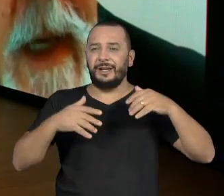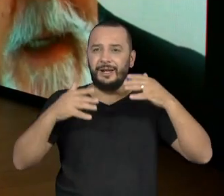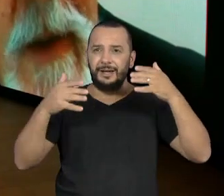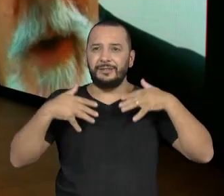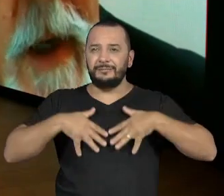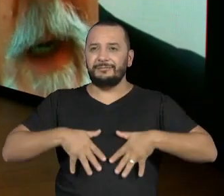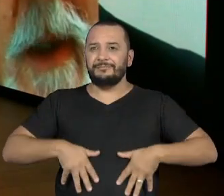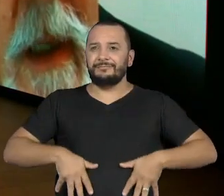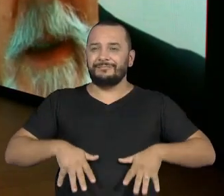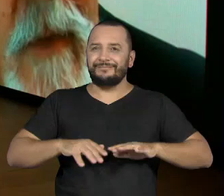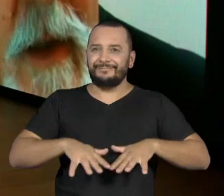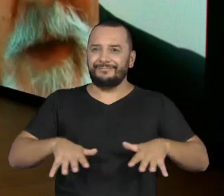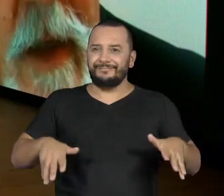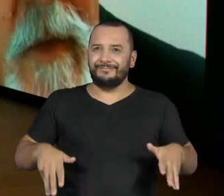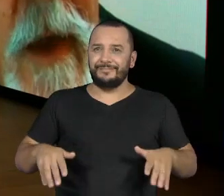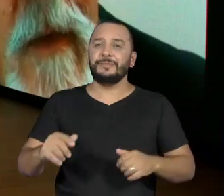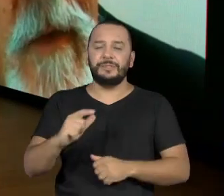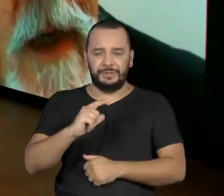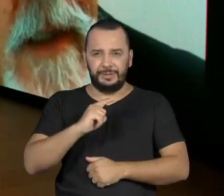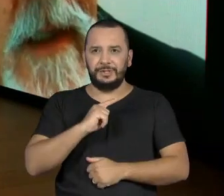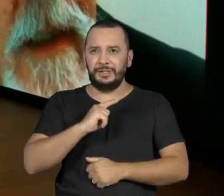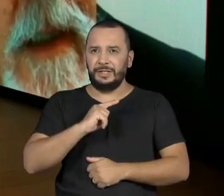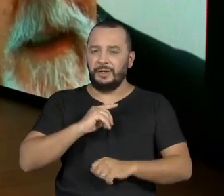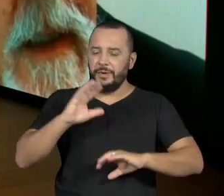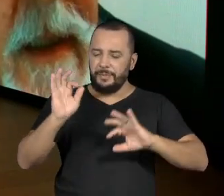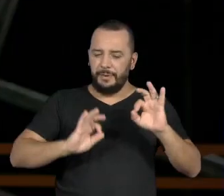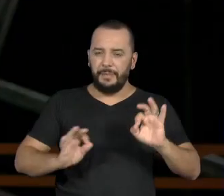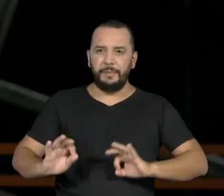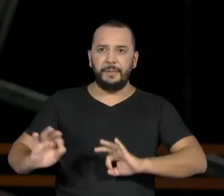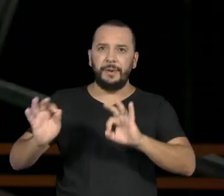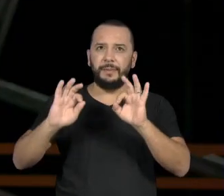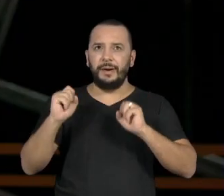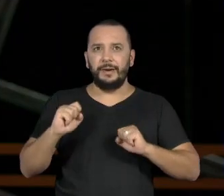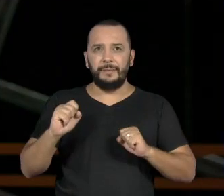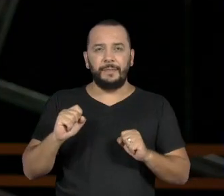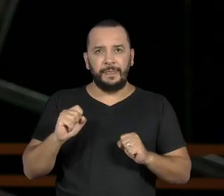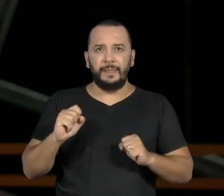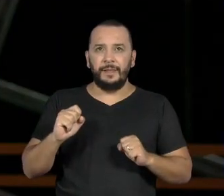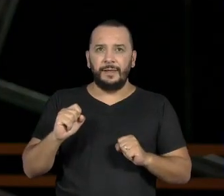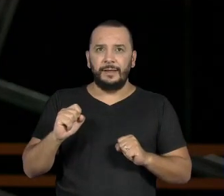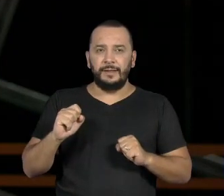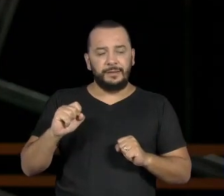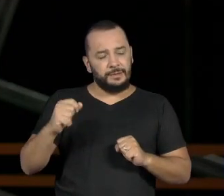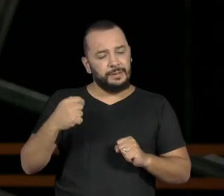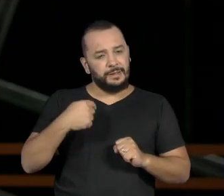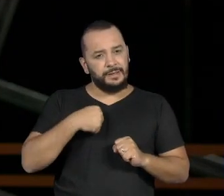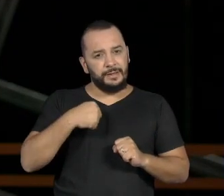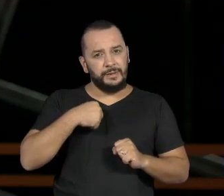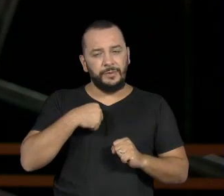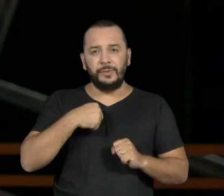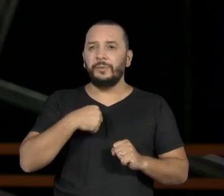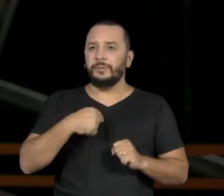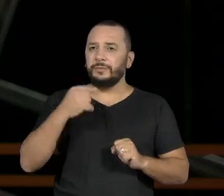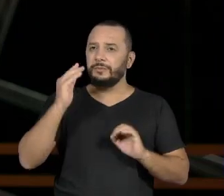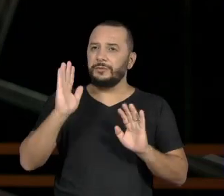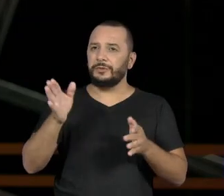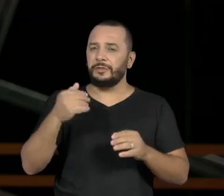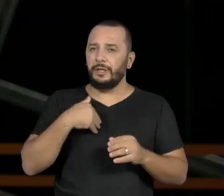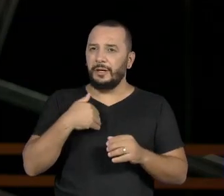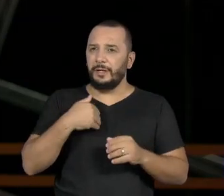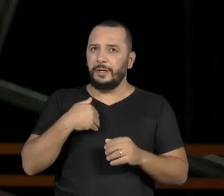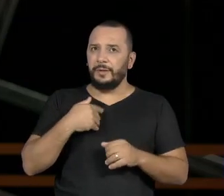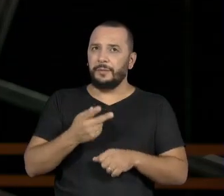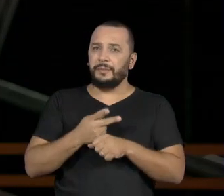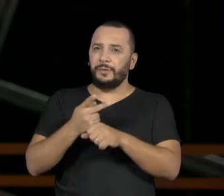de pau. Eu peguei aquele jornal, eu falei que será assim. fui a... Antes da mesma história. Fui a São Paulo procurar